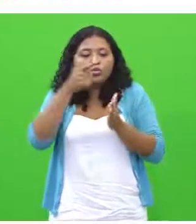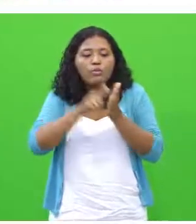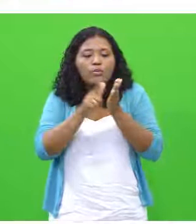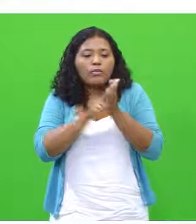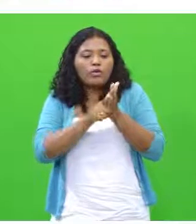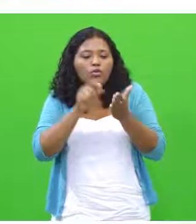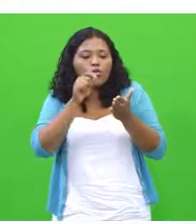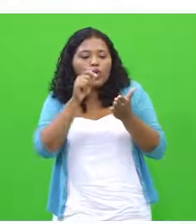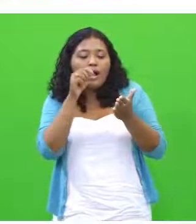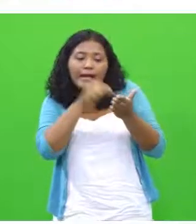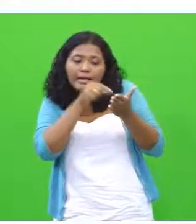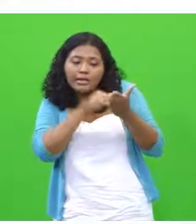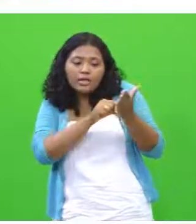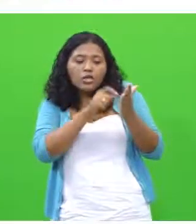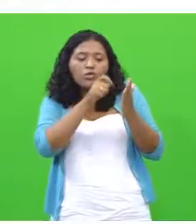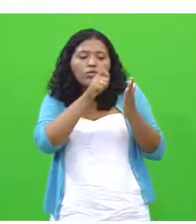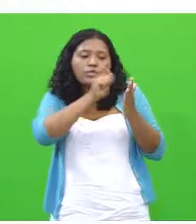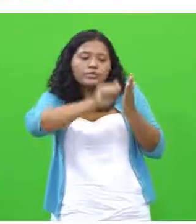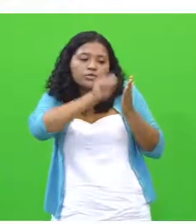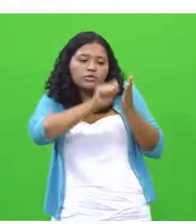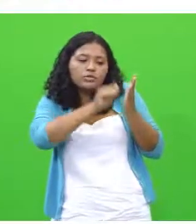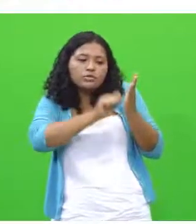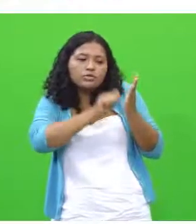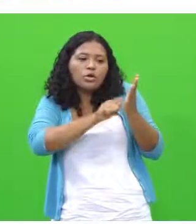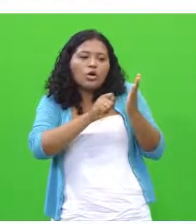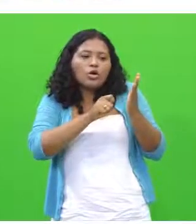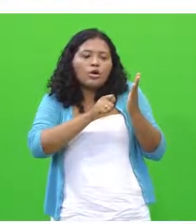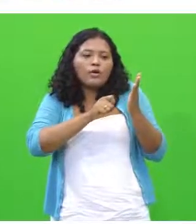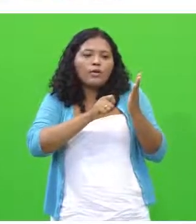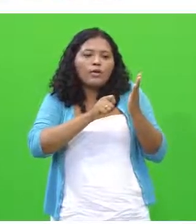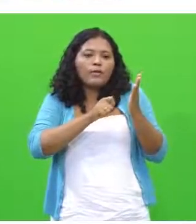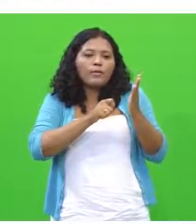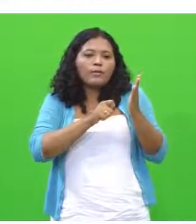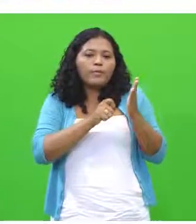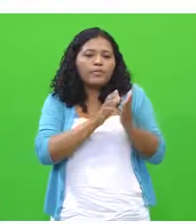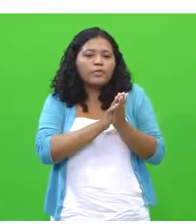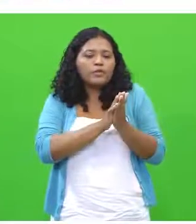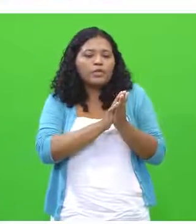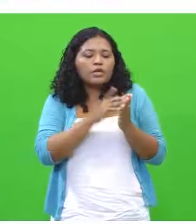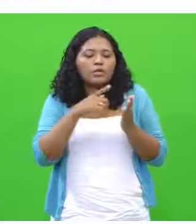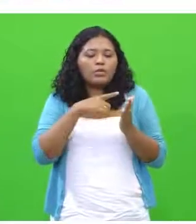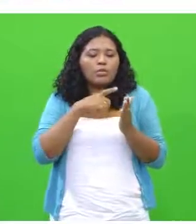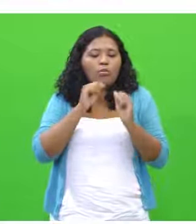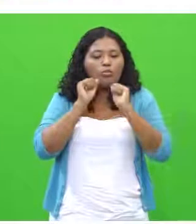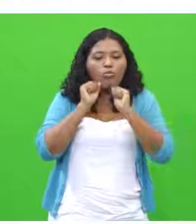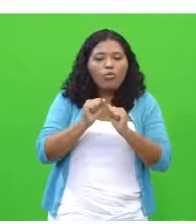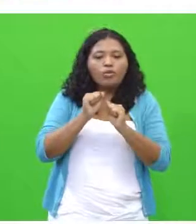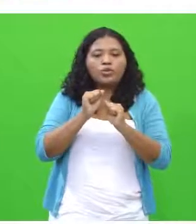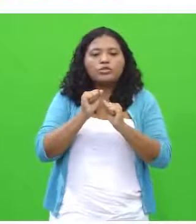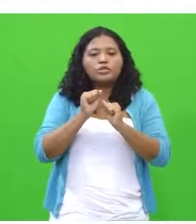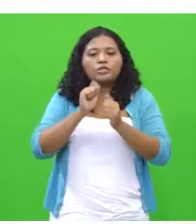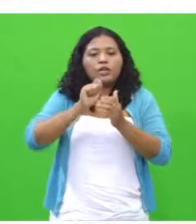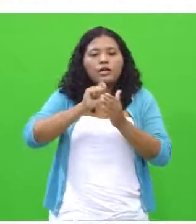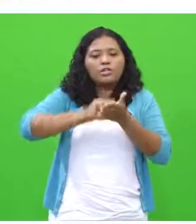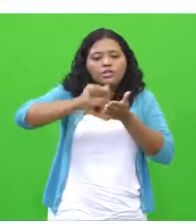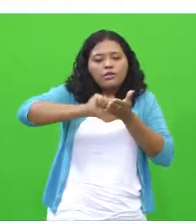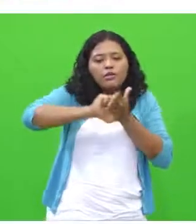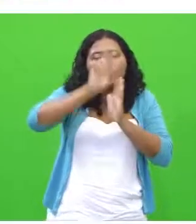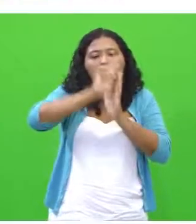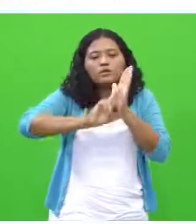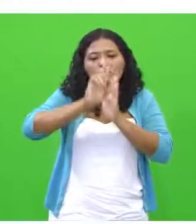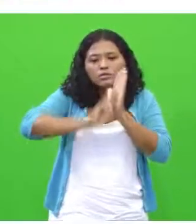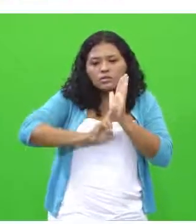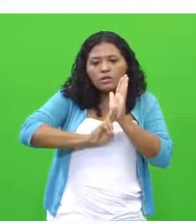seja, existe um espaço próprio para que vocês façam o rascunho da redação. Quando vocês